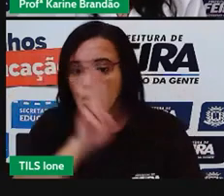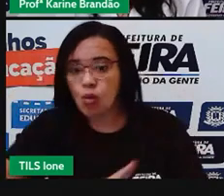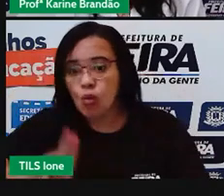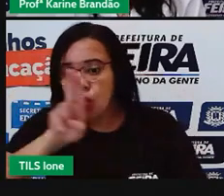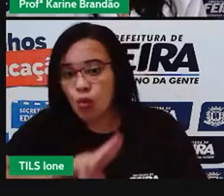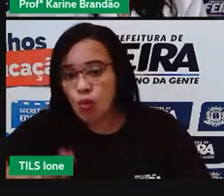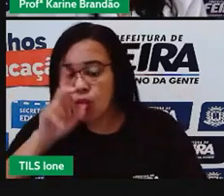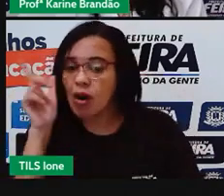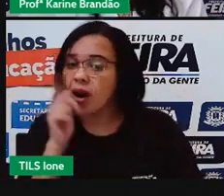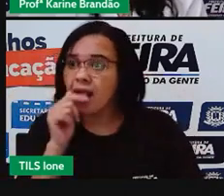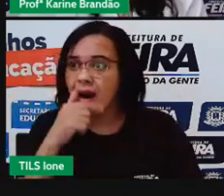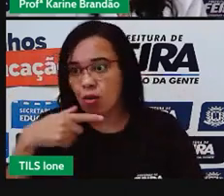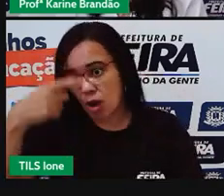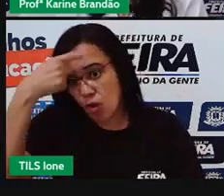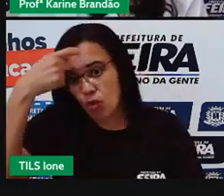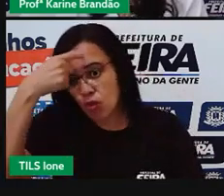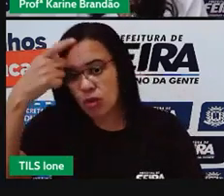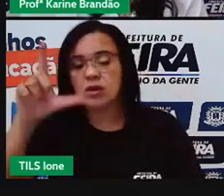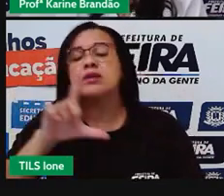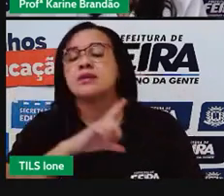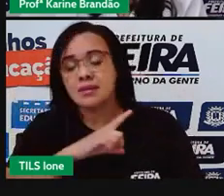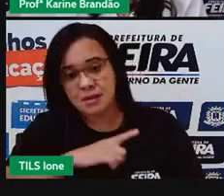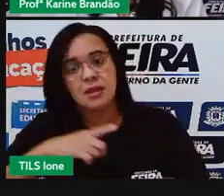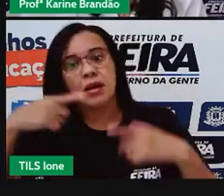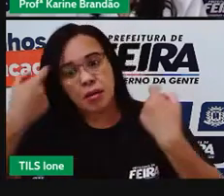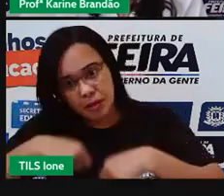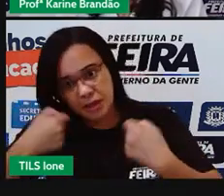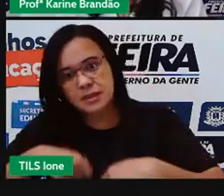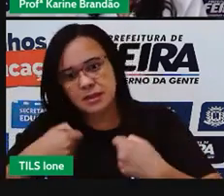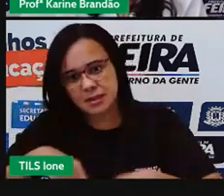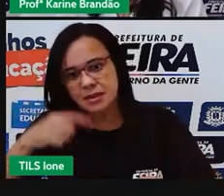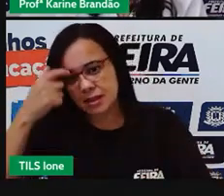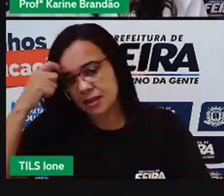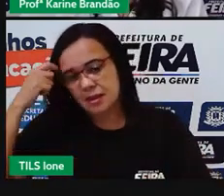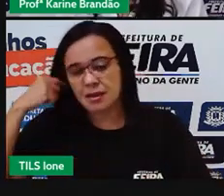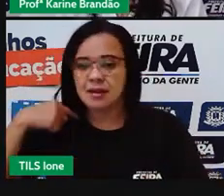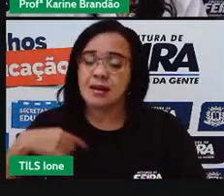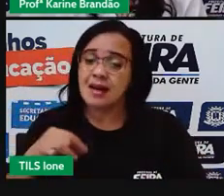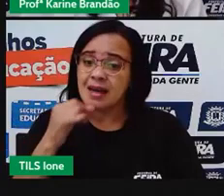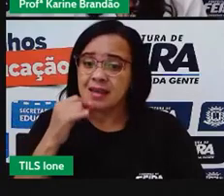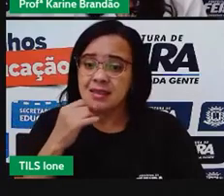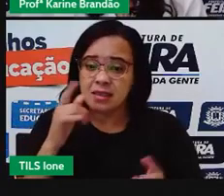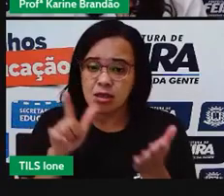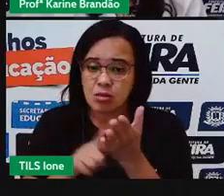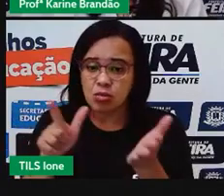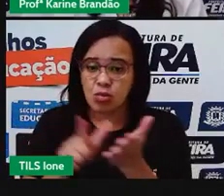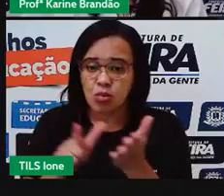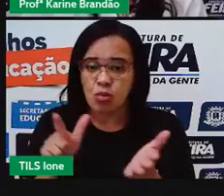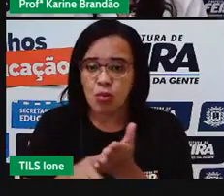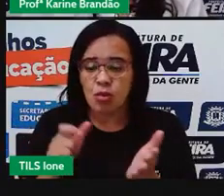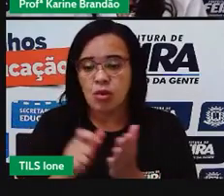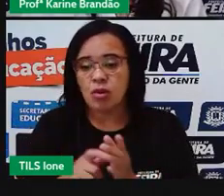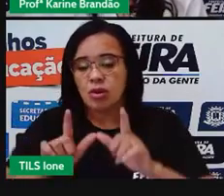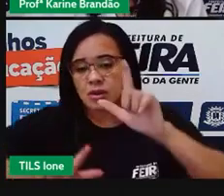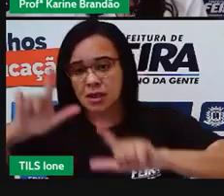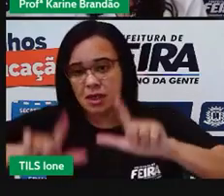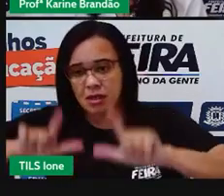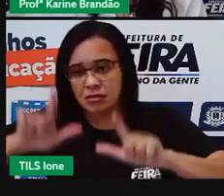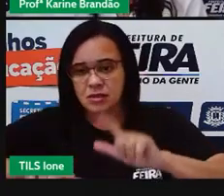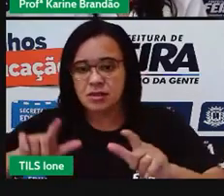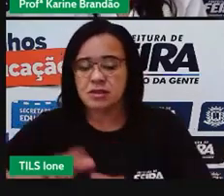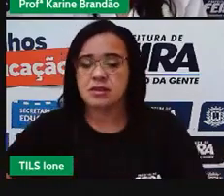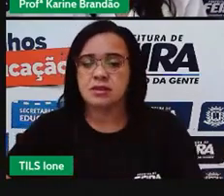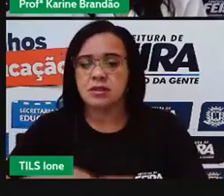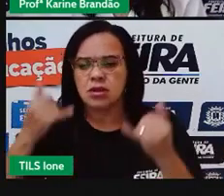olha essa, essa outra notícia. Por que falta água na Amazônia, né? Com tantos rios, né? Com tanta água